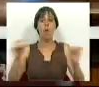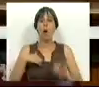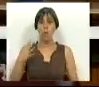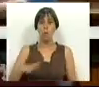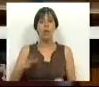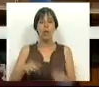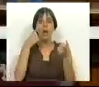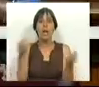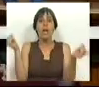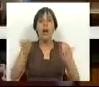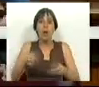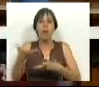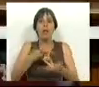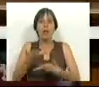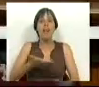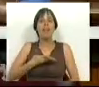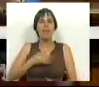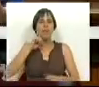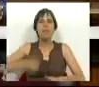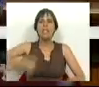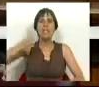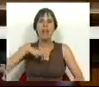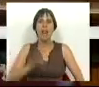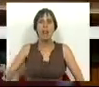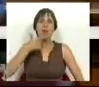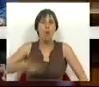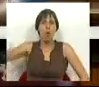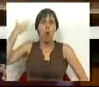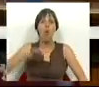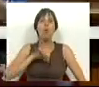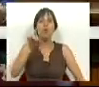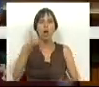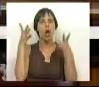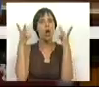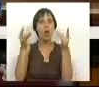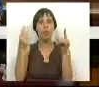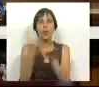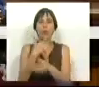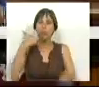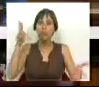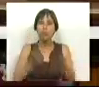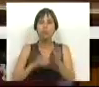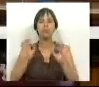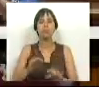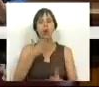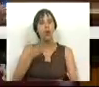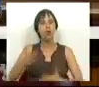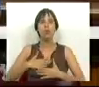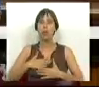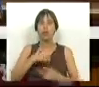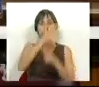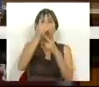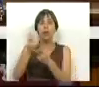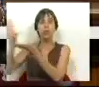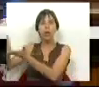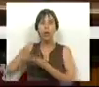queremos. Renegociação da dívida é um imperativo nacional há muito tempo. Os Srs. não brinquem com coisas sérias. Não nos levem para um